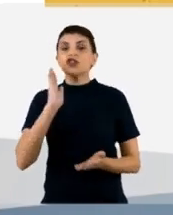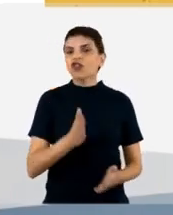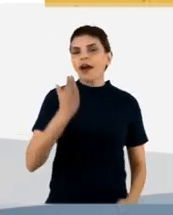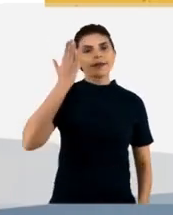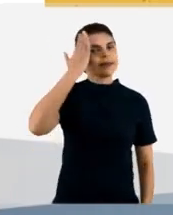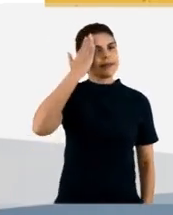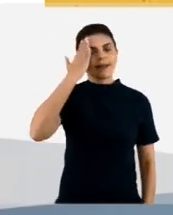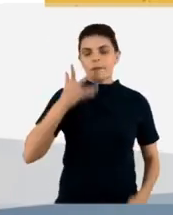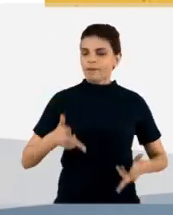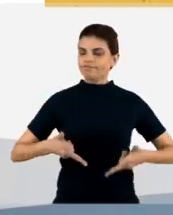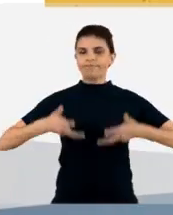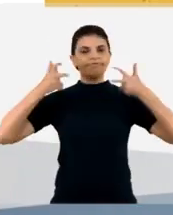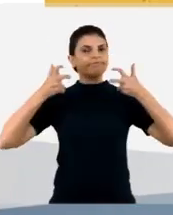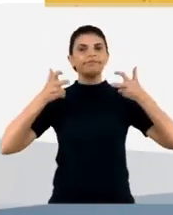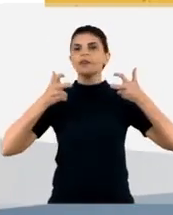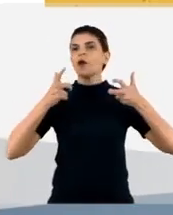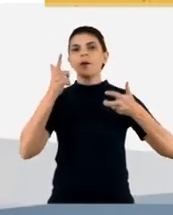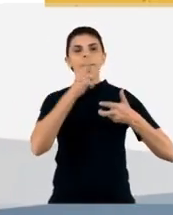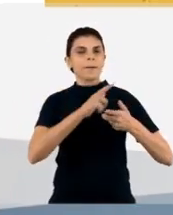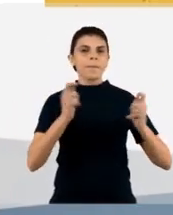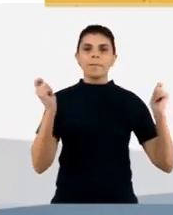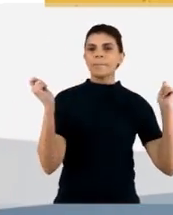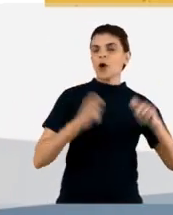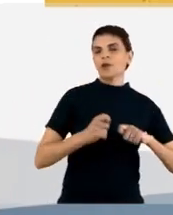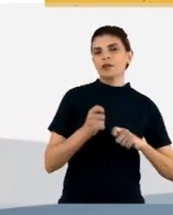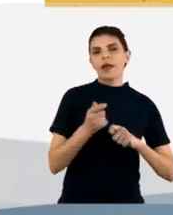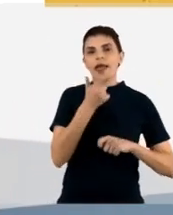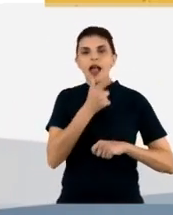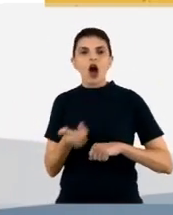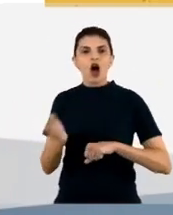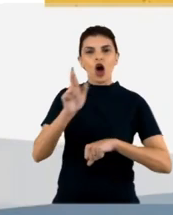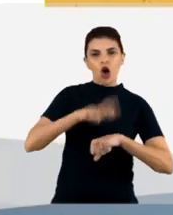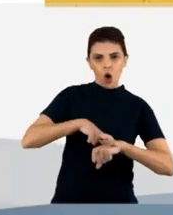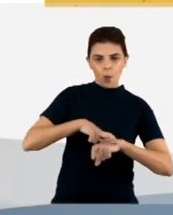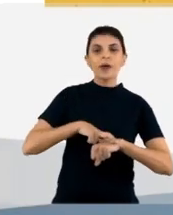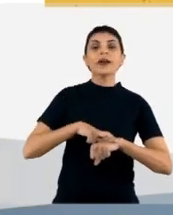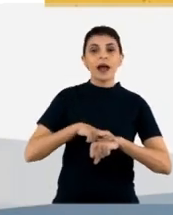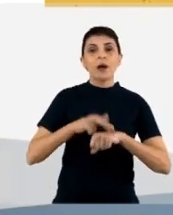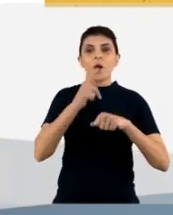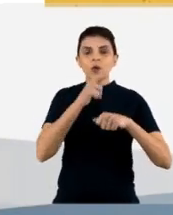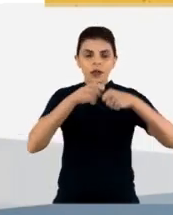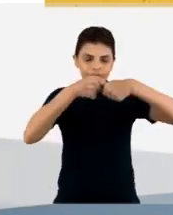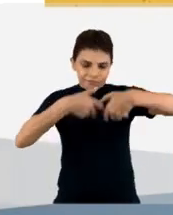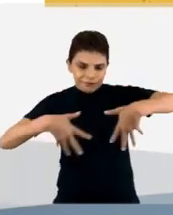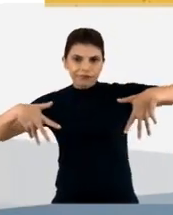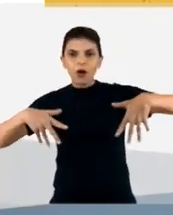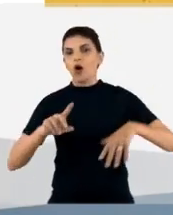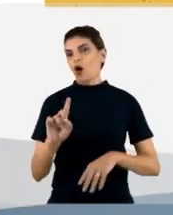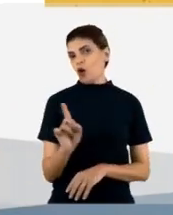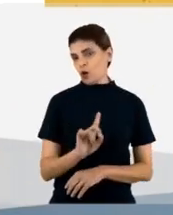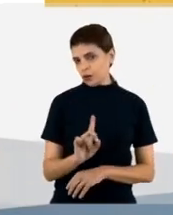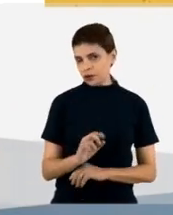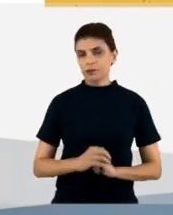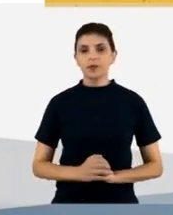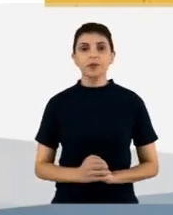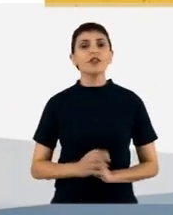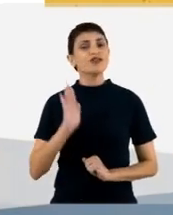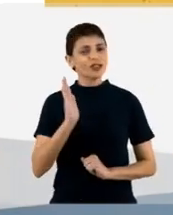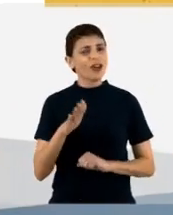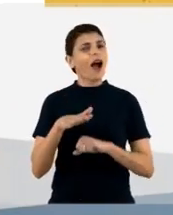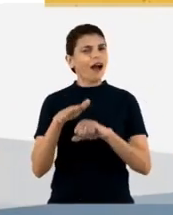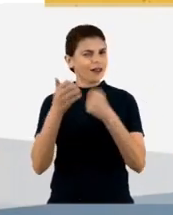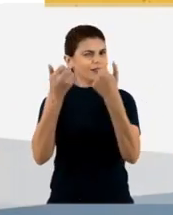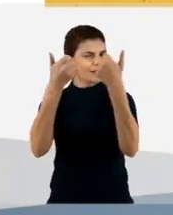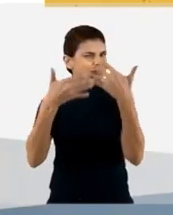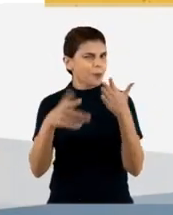nós já sabemos se vai ser possível recuperar esse hibridoma, expandir ou não. Como eu comentei com vocês,